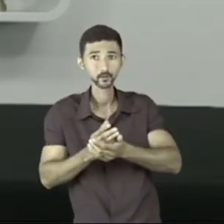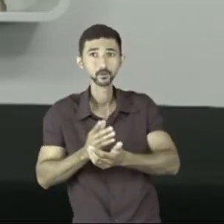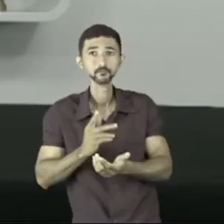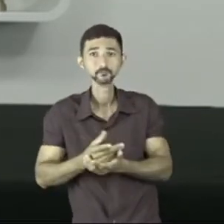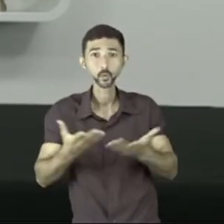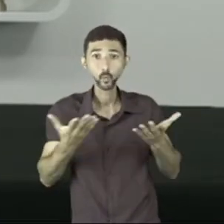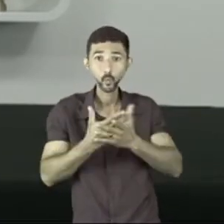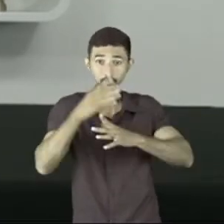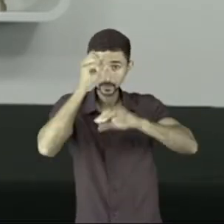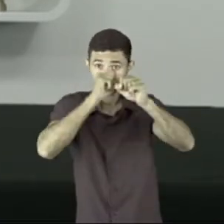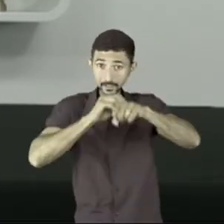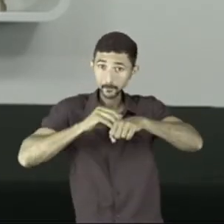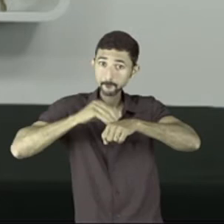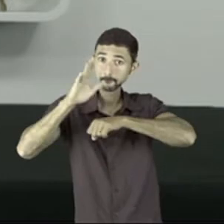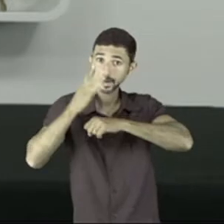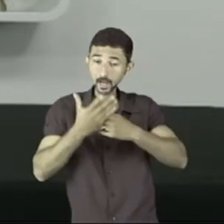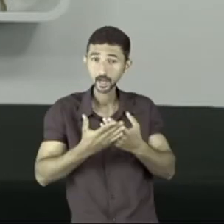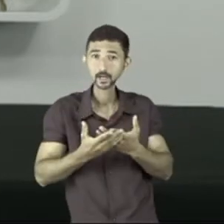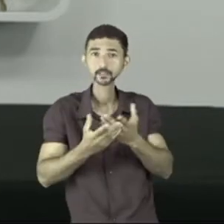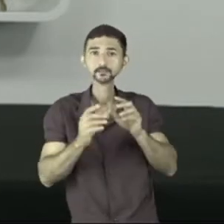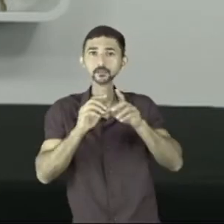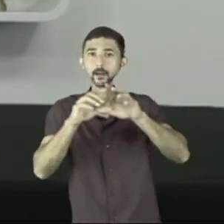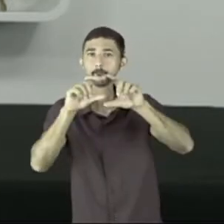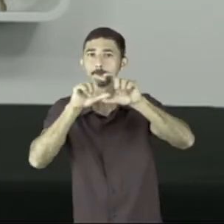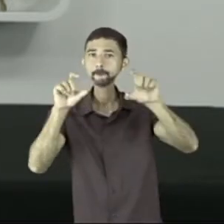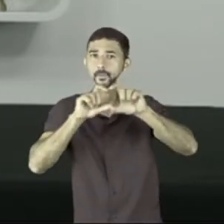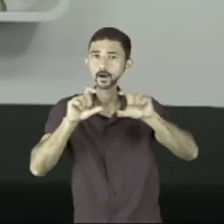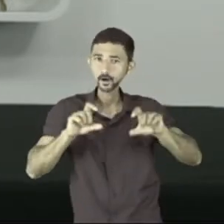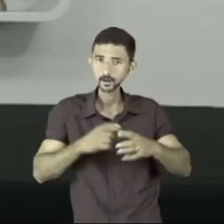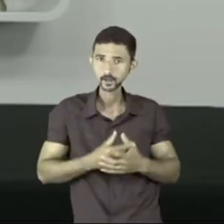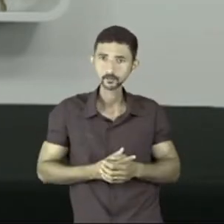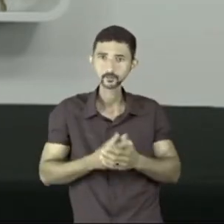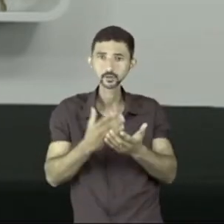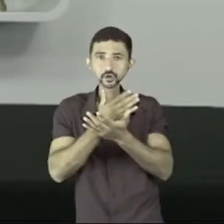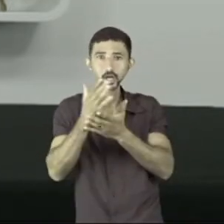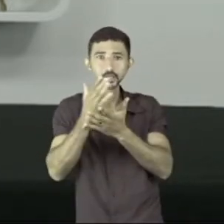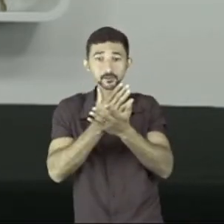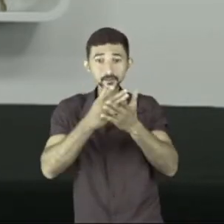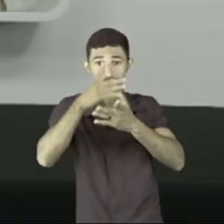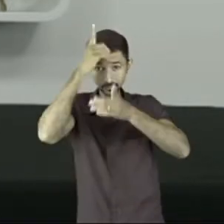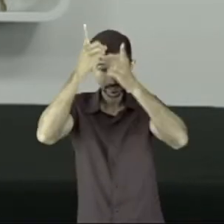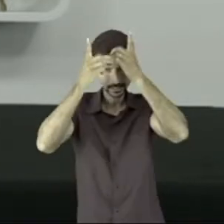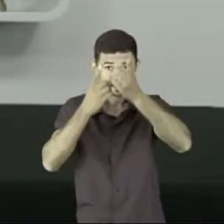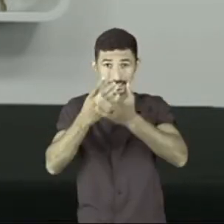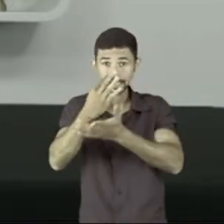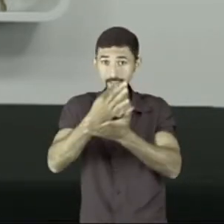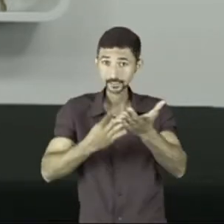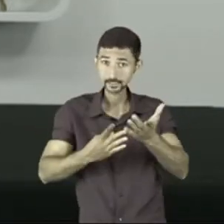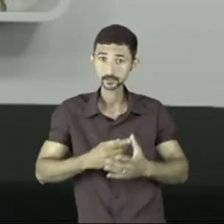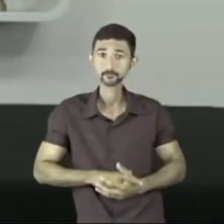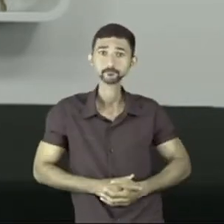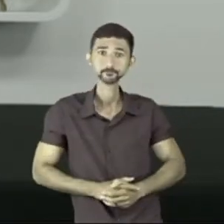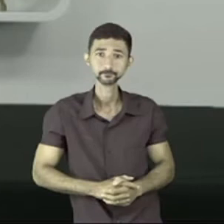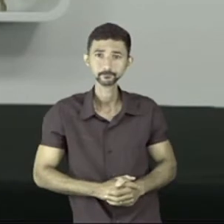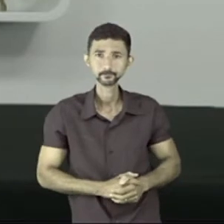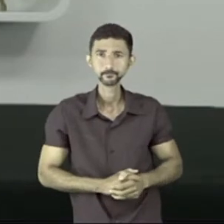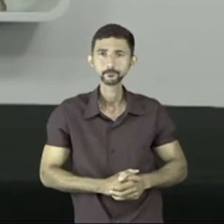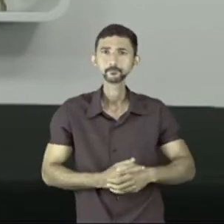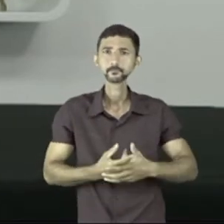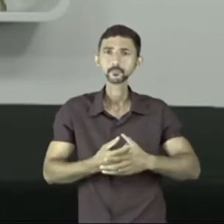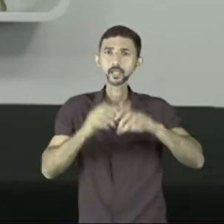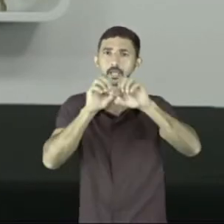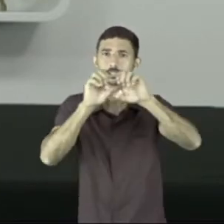hoje você vai aprender mais sobre a paragrafação e sobre a divisão das ideias no texto. Então, essa